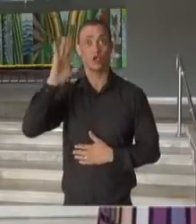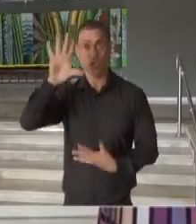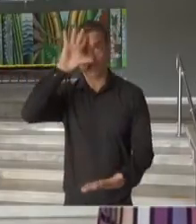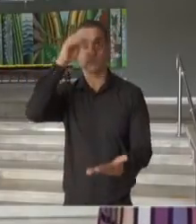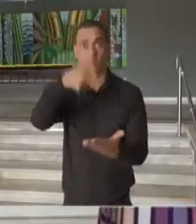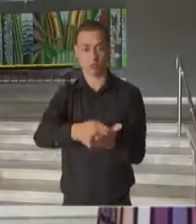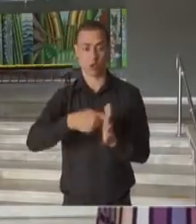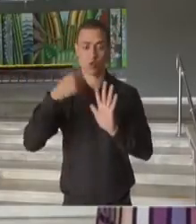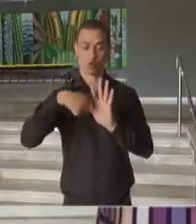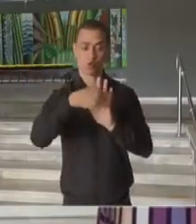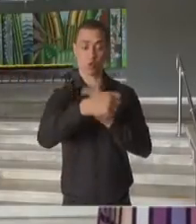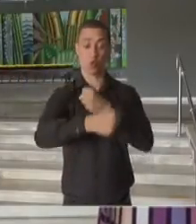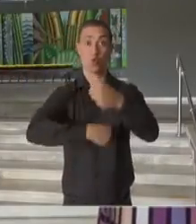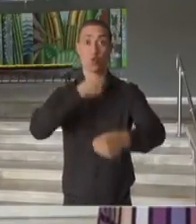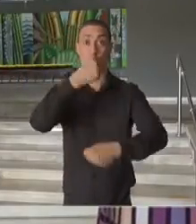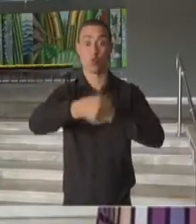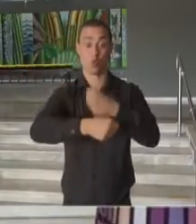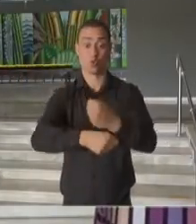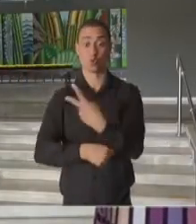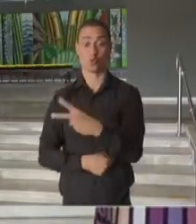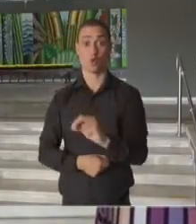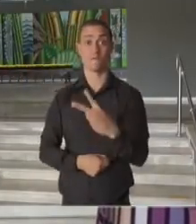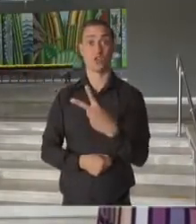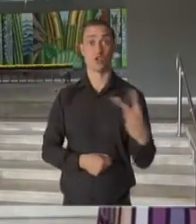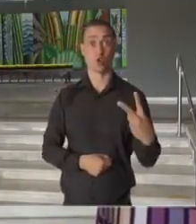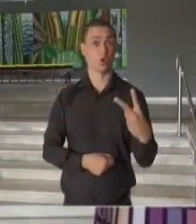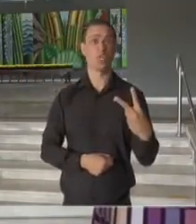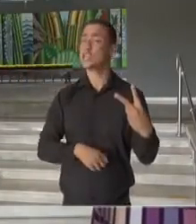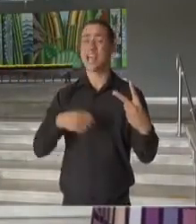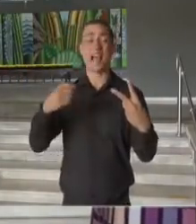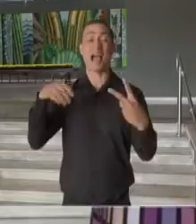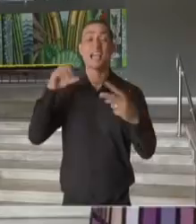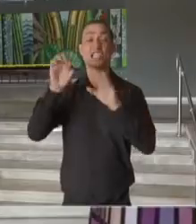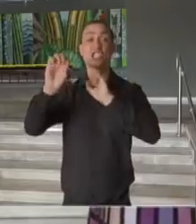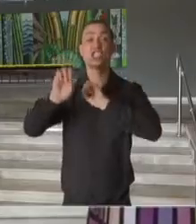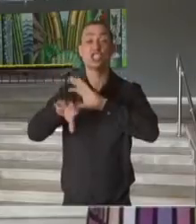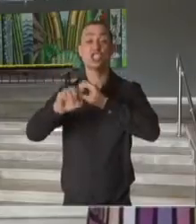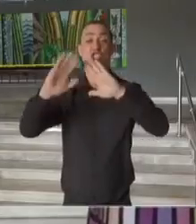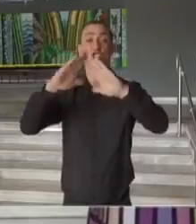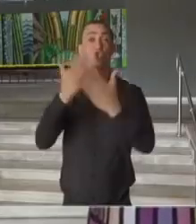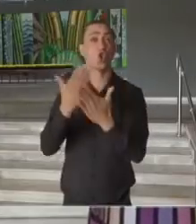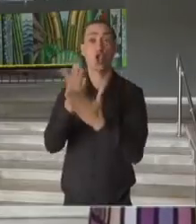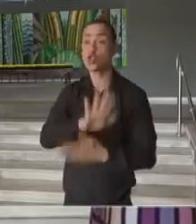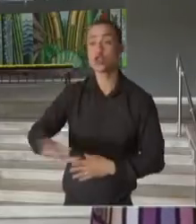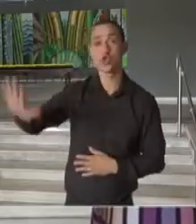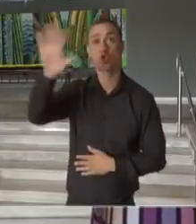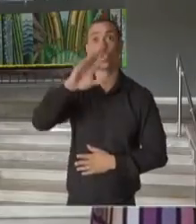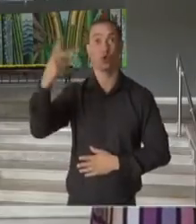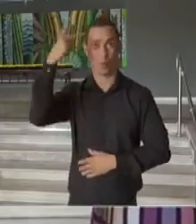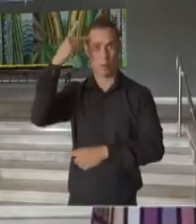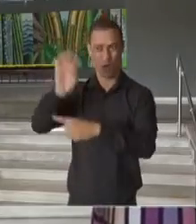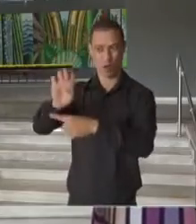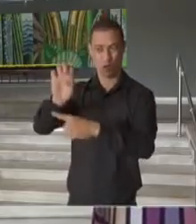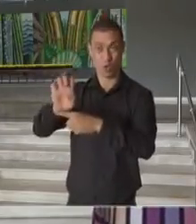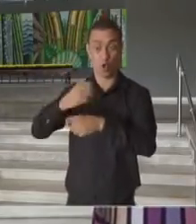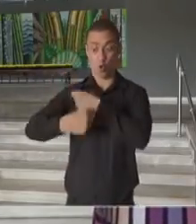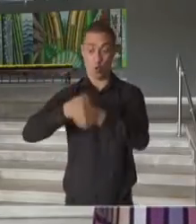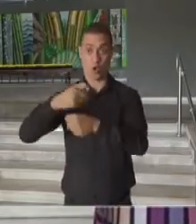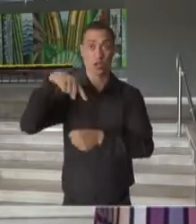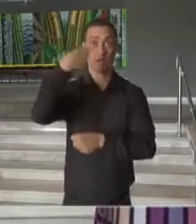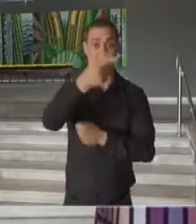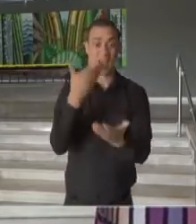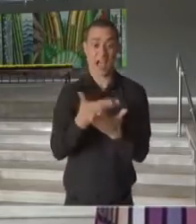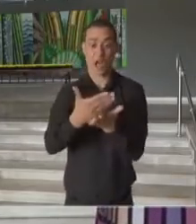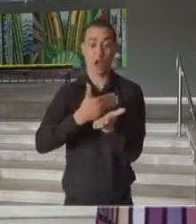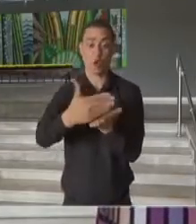calendário letivo de 2022 para toda a rede estadual de ensino. As aulas no próximo ano terão início no